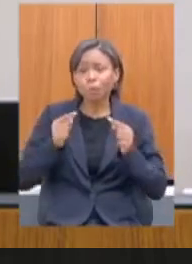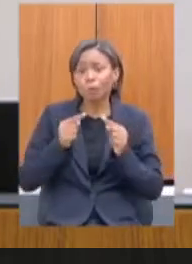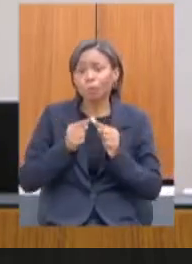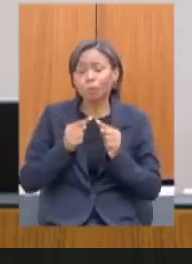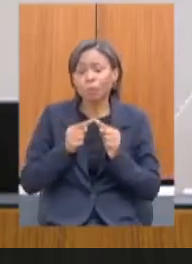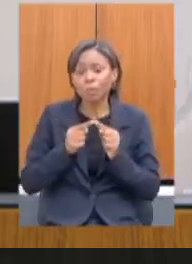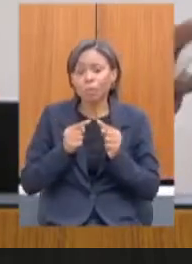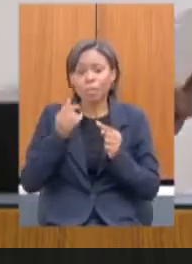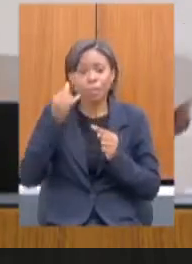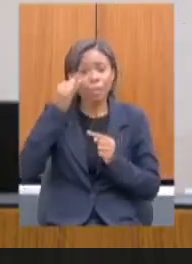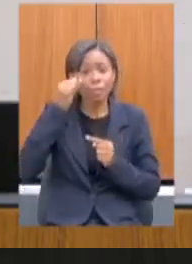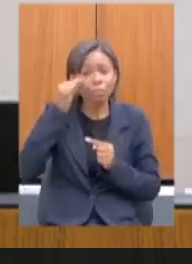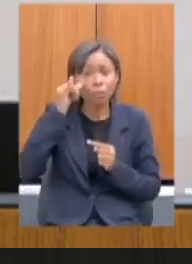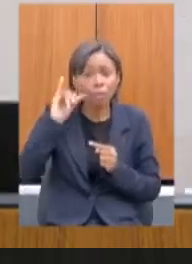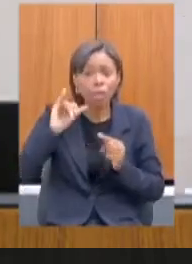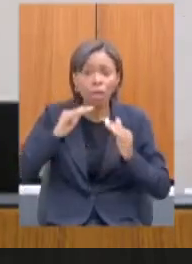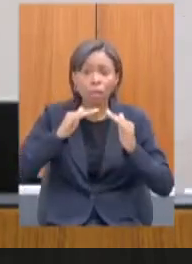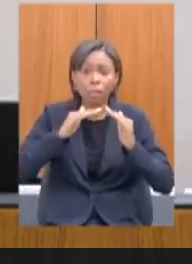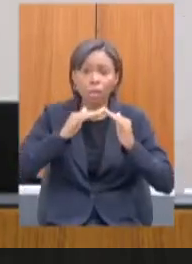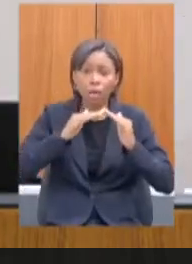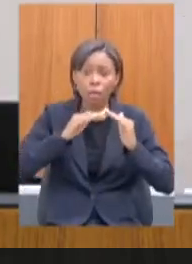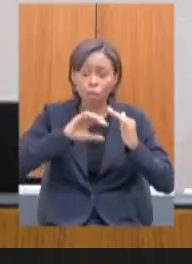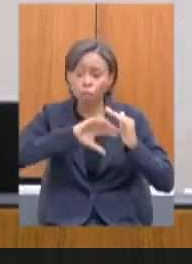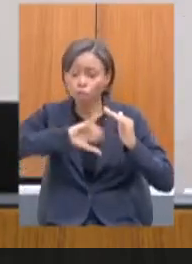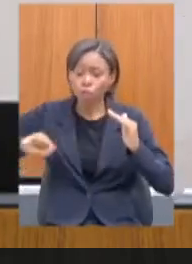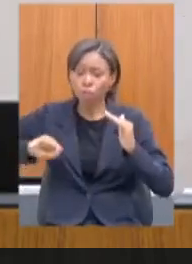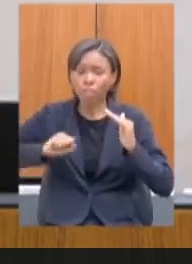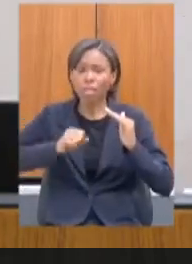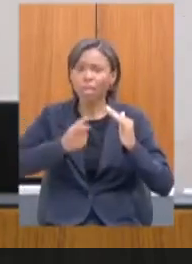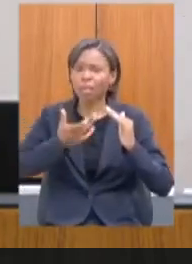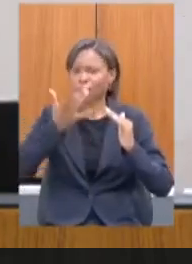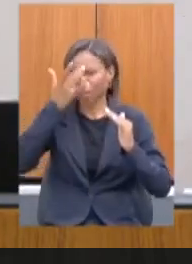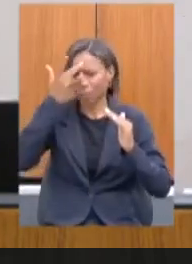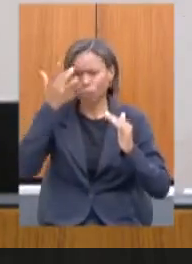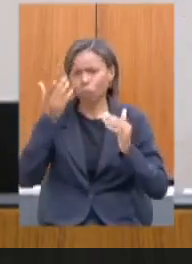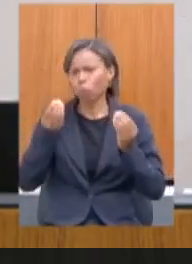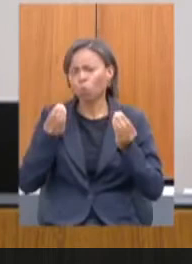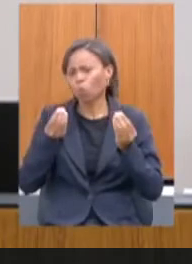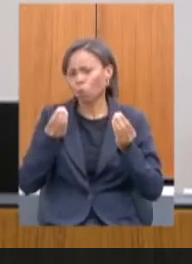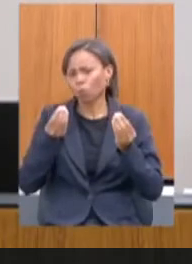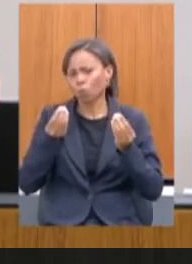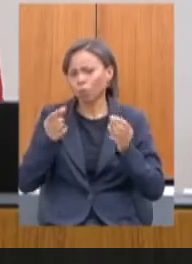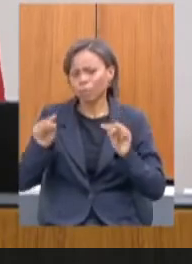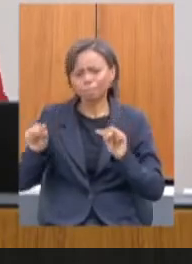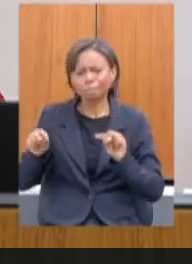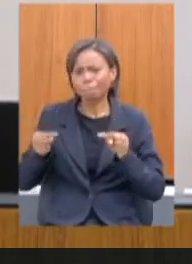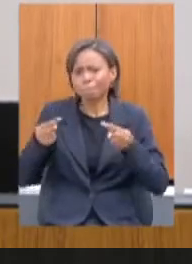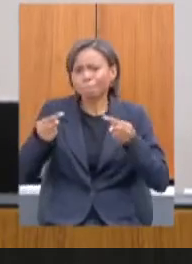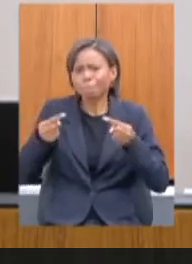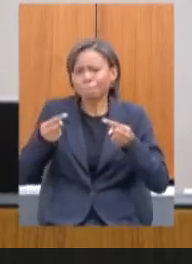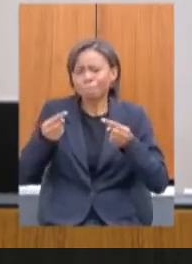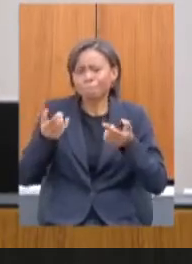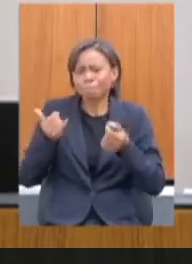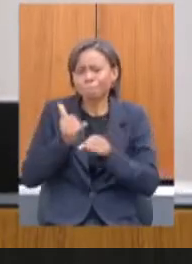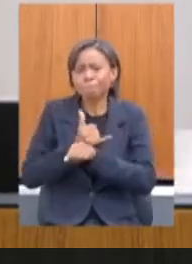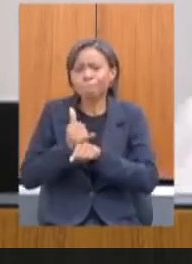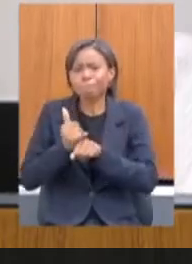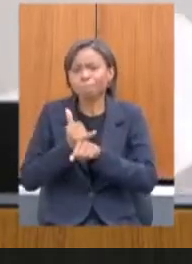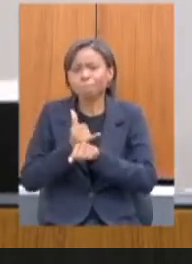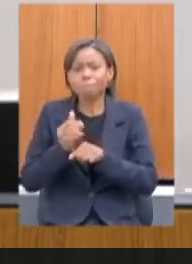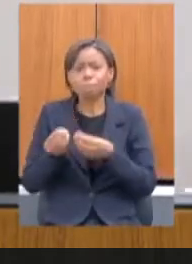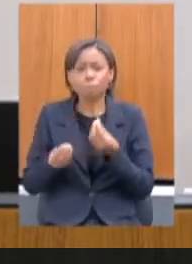permitir nenhum despejo nesse período. Eu queria saber como é que nós estamos pensando também para os desafios que nós temos pela frente com relação à mesa.